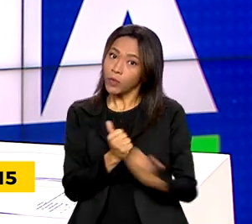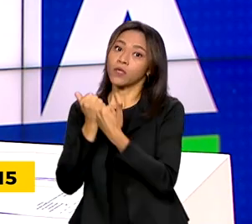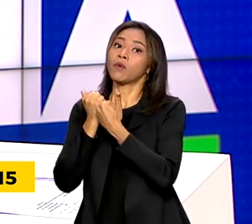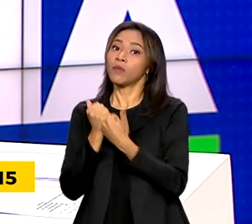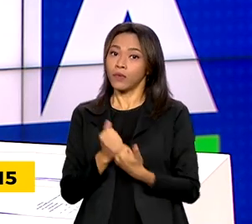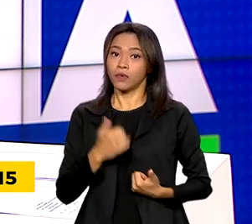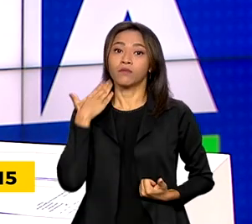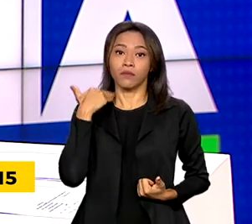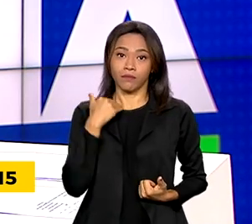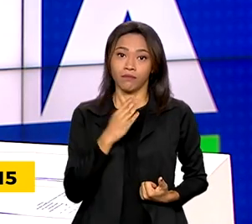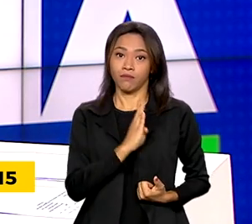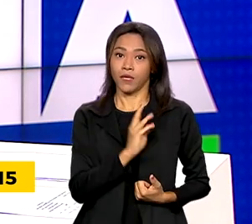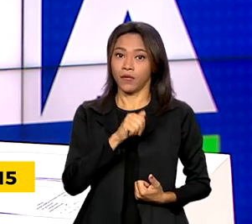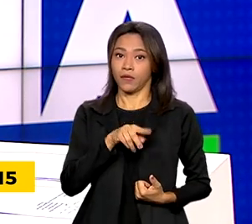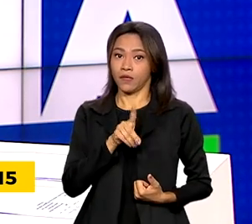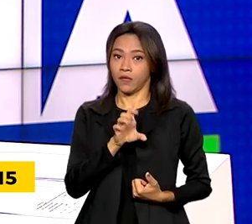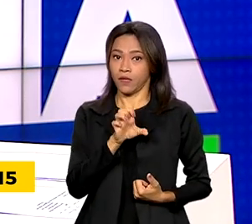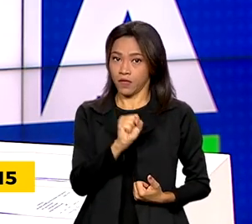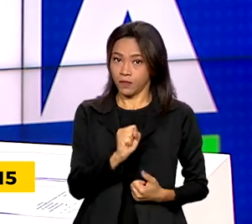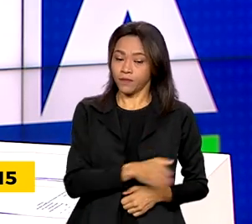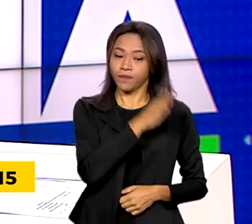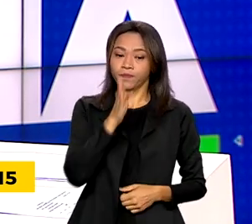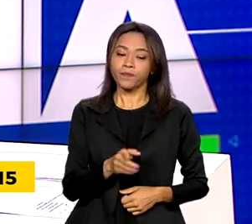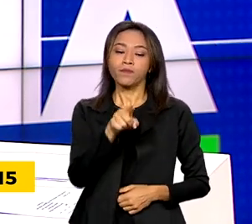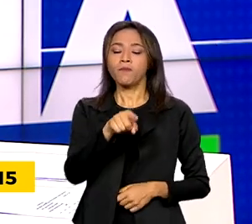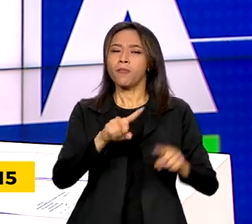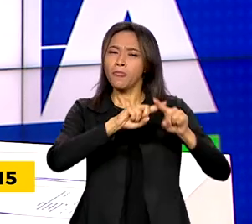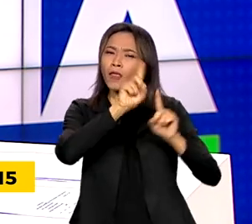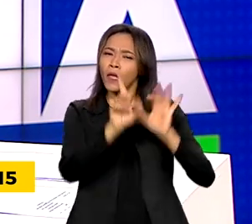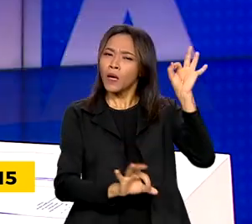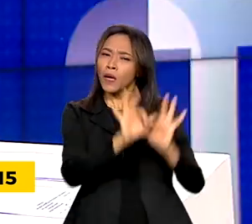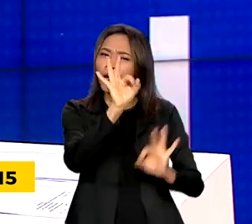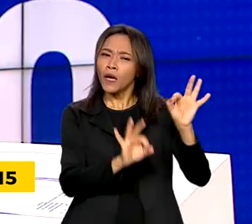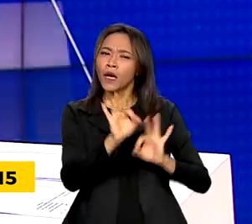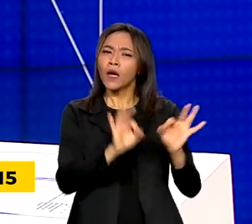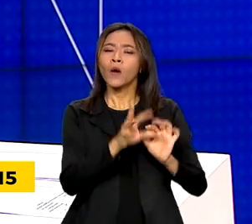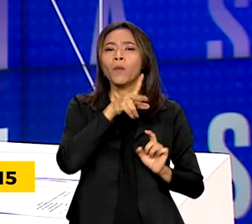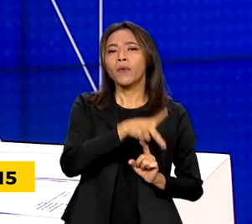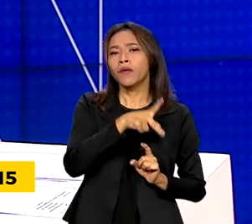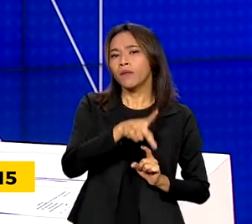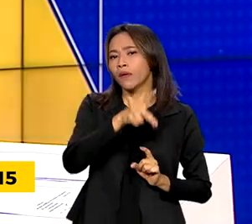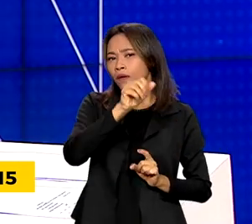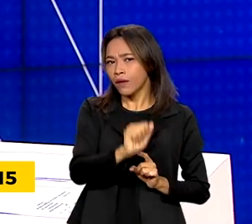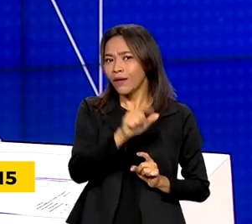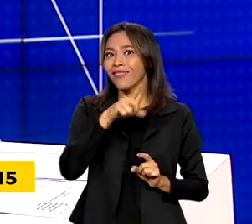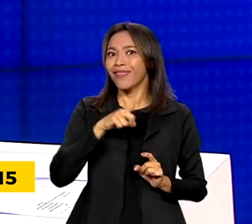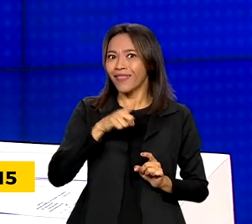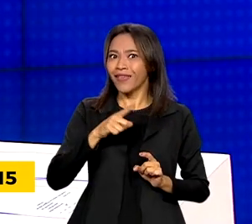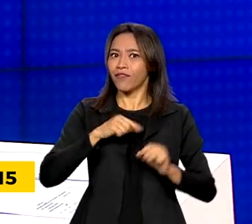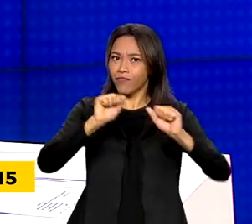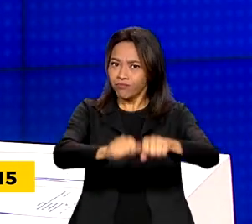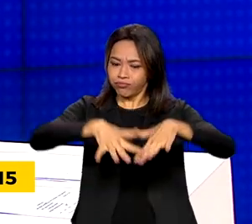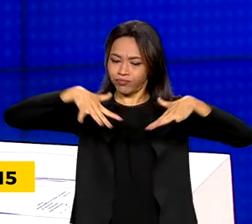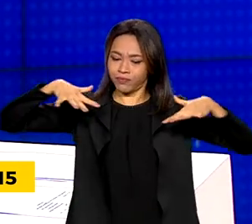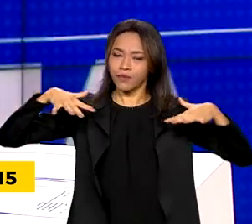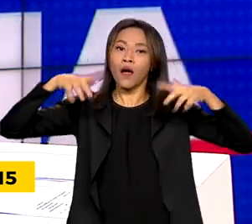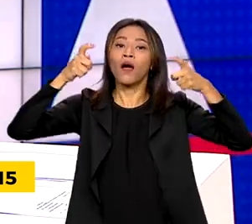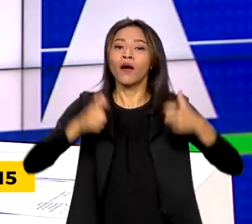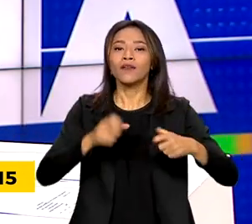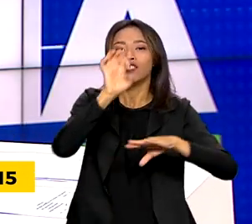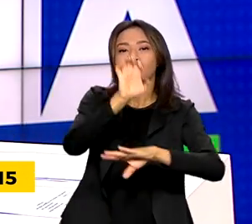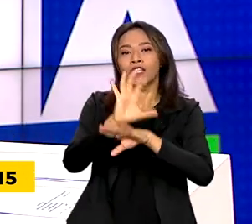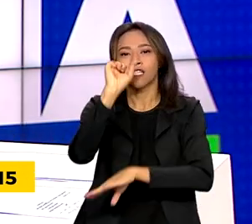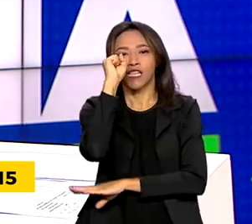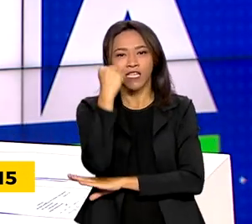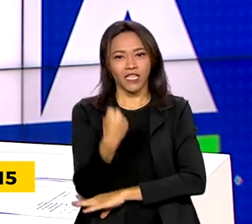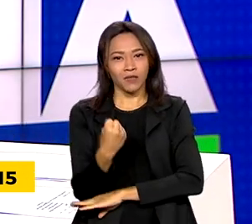O Plano Plurianual Participativo teve mais uma plenária, desta vez em Sergipe, que concluiu a rodada